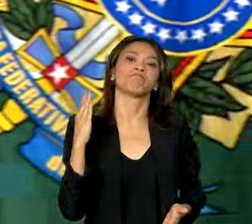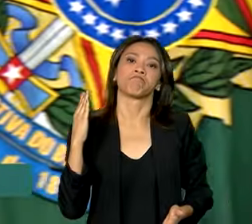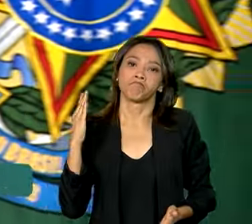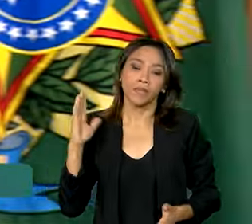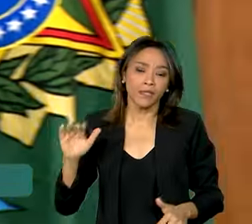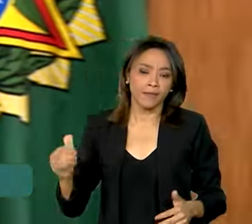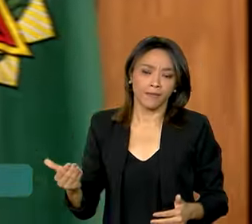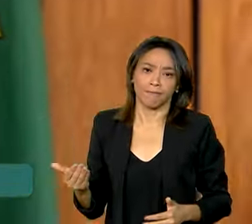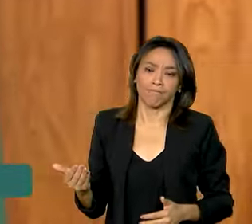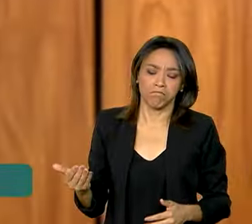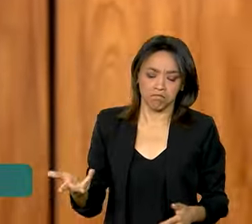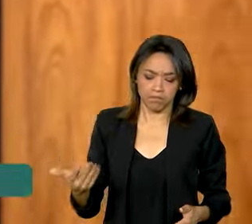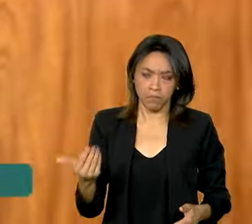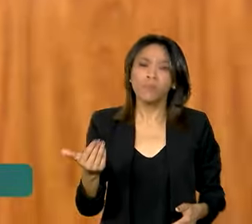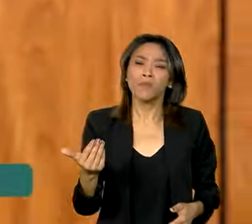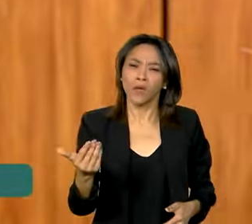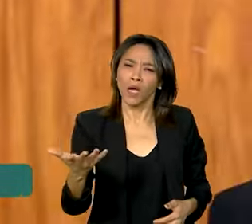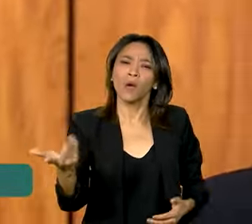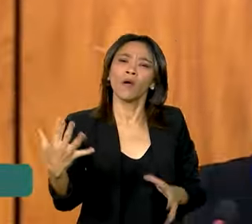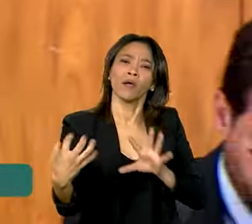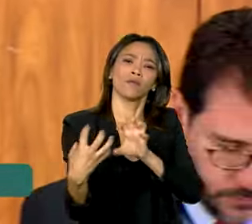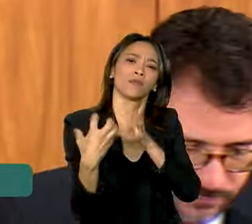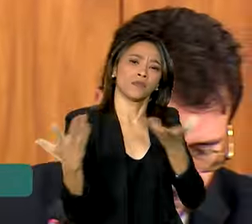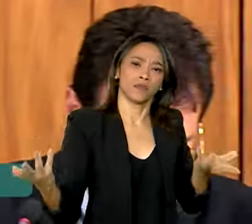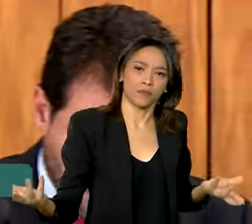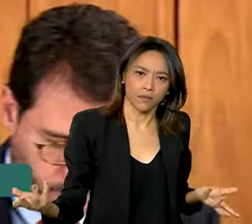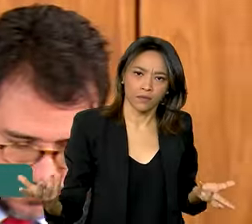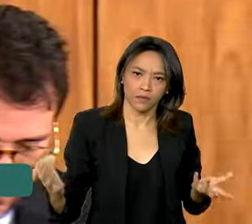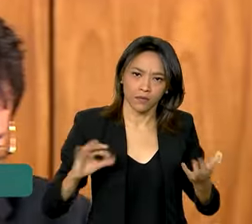Então, qual é a briga com o Congresso?